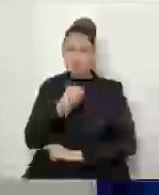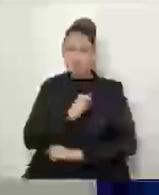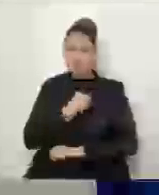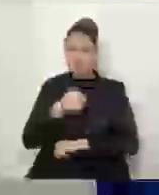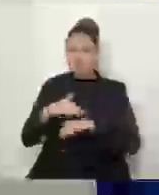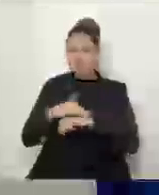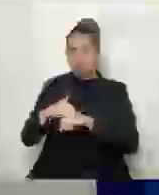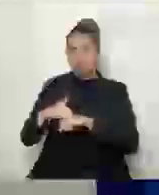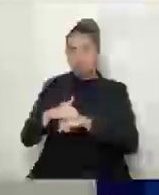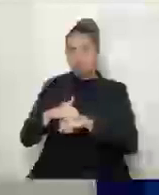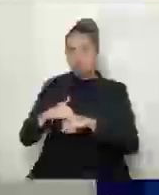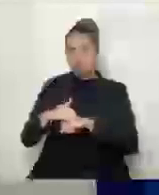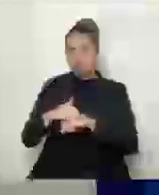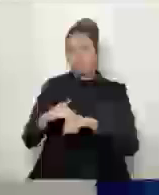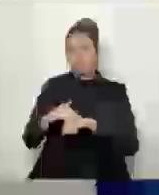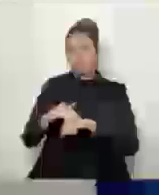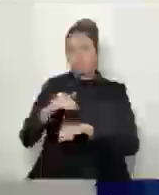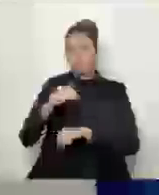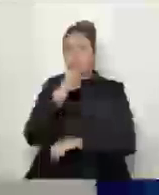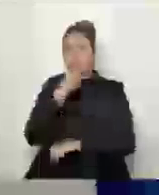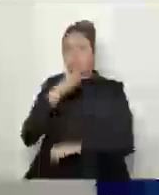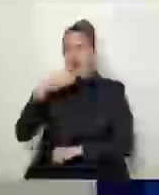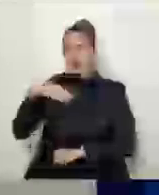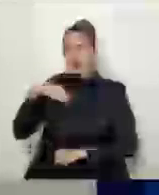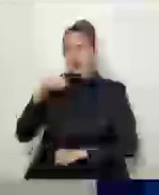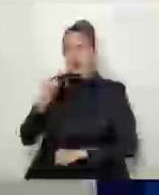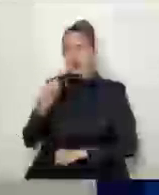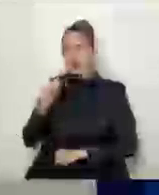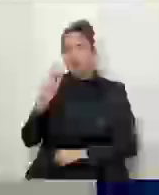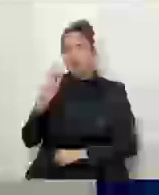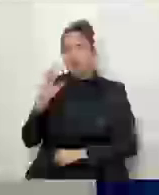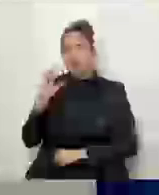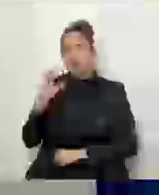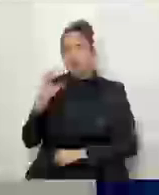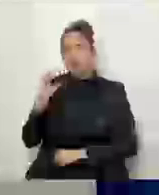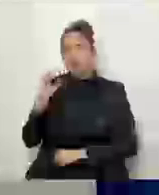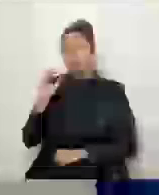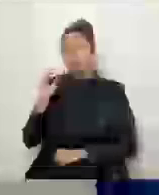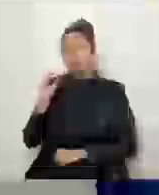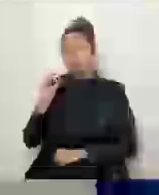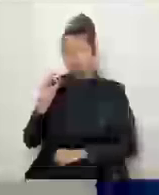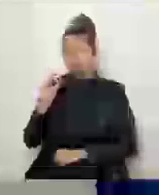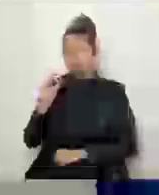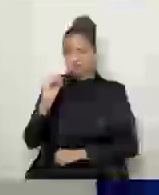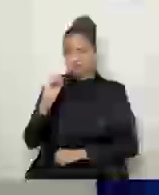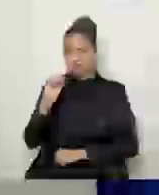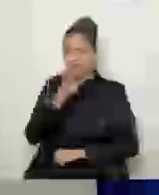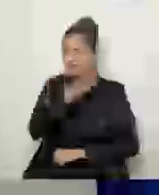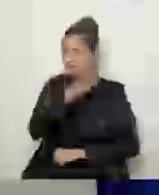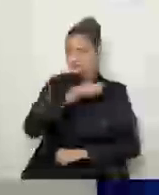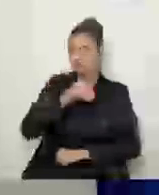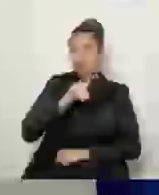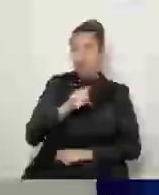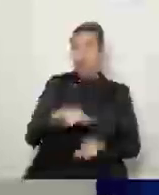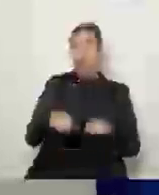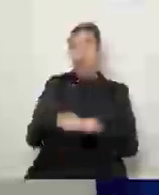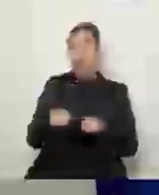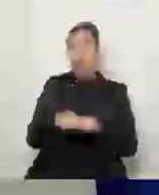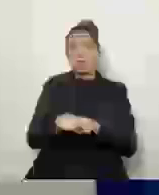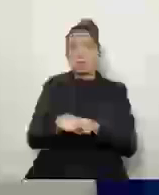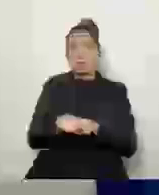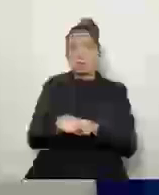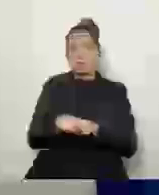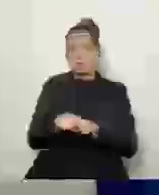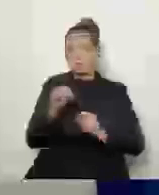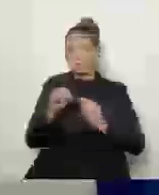vai trazer também, né? Da bancada do PL, a gente vai trazer um recurso para a gente estar destinando ali na ampliação e melhorias dos